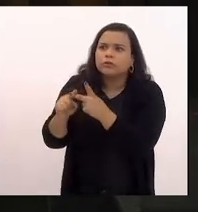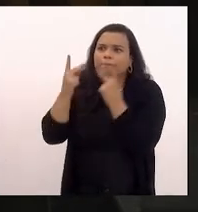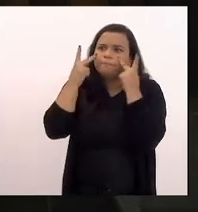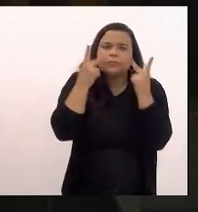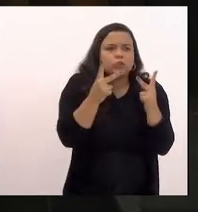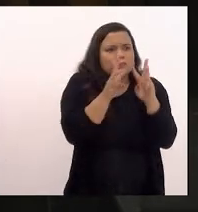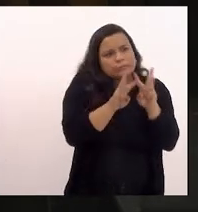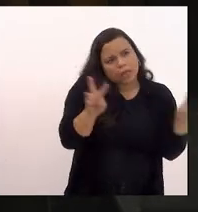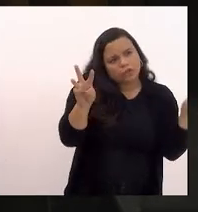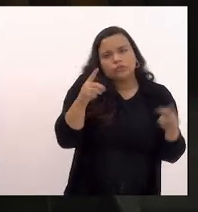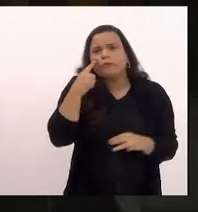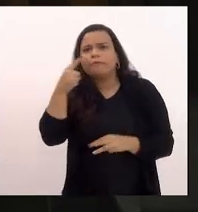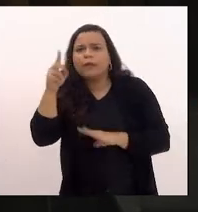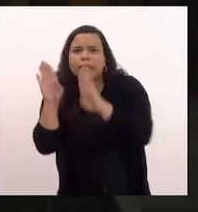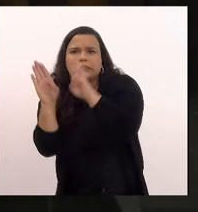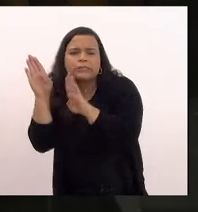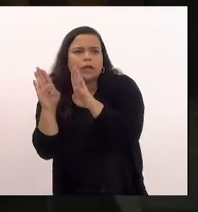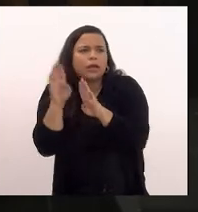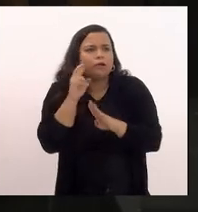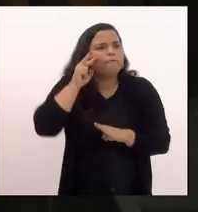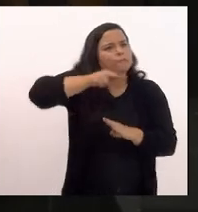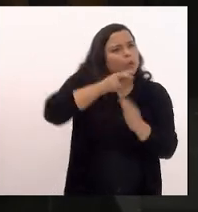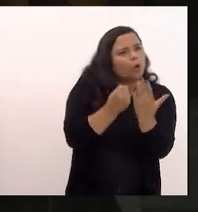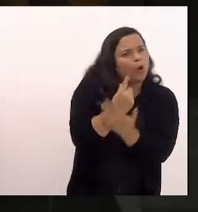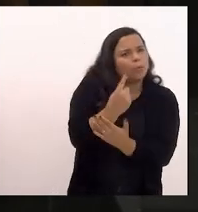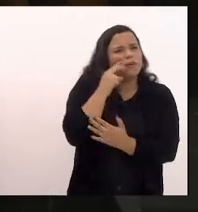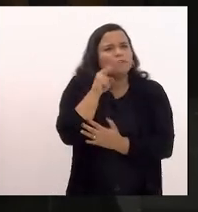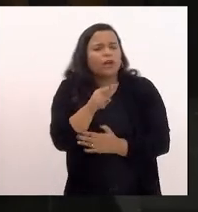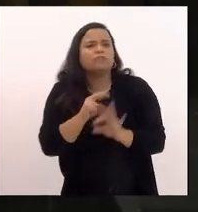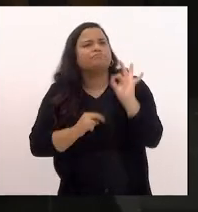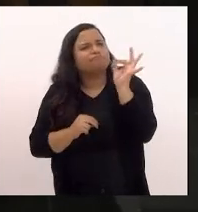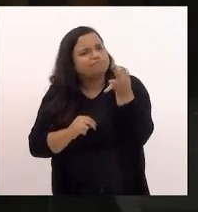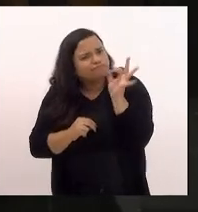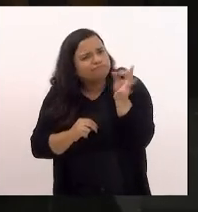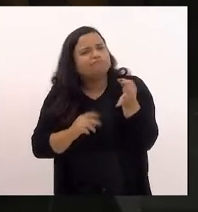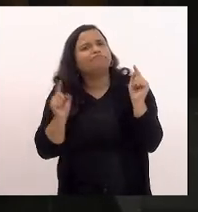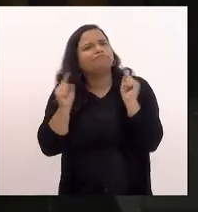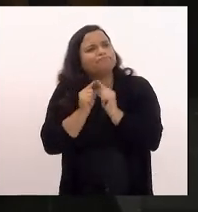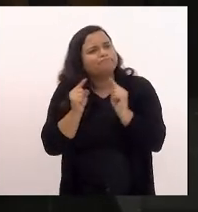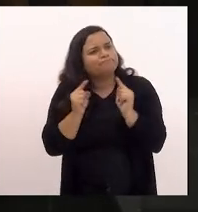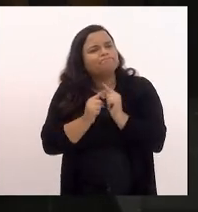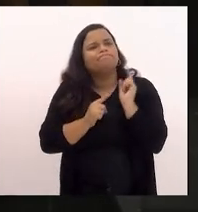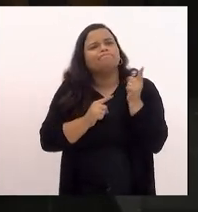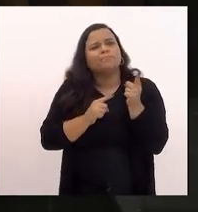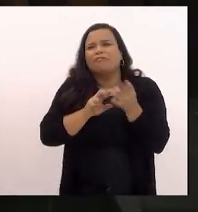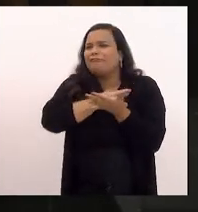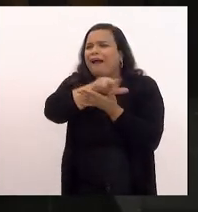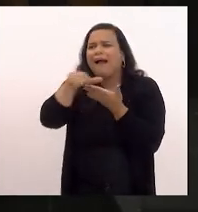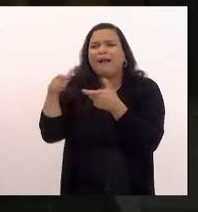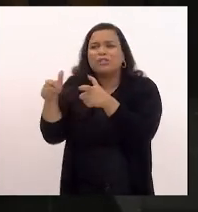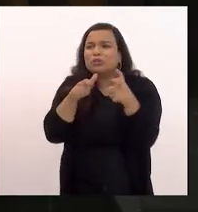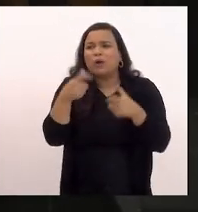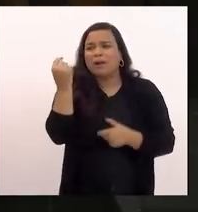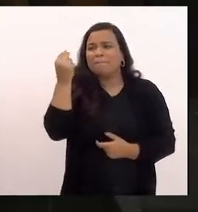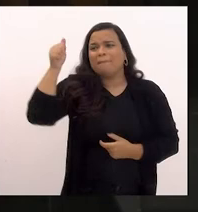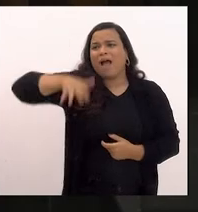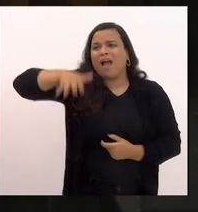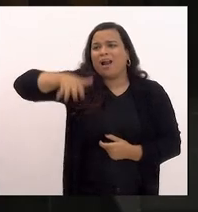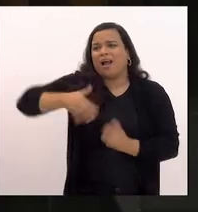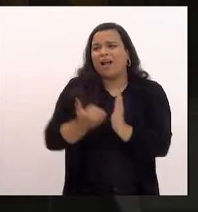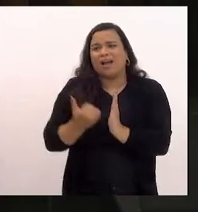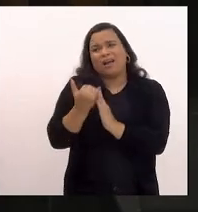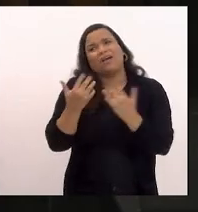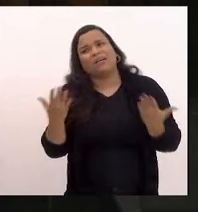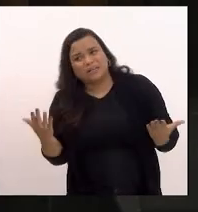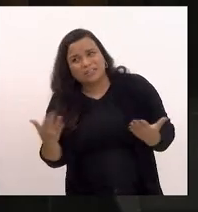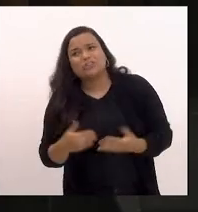e viu que realmente a gente encontra aqueles mesmos equipamentos esportivos em diversos locais por preços muito mais baratos